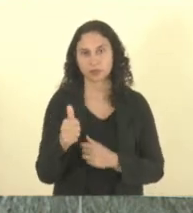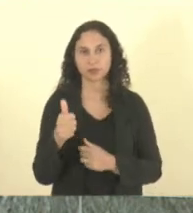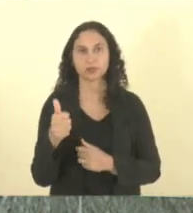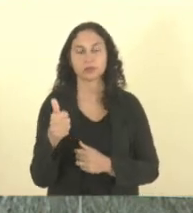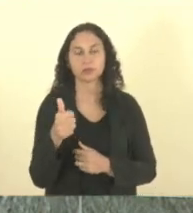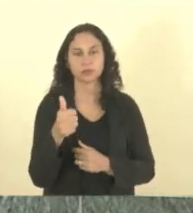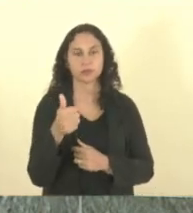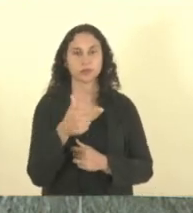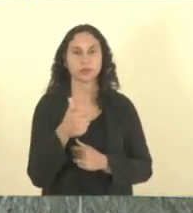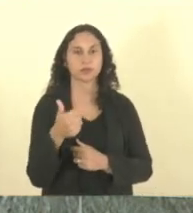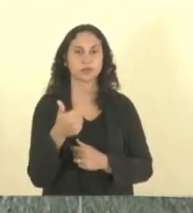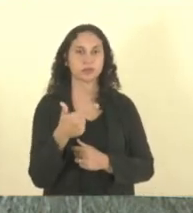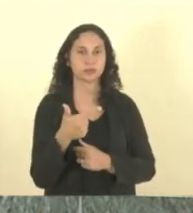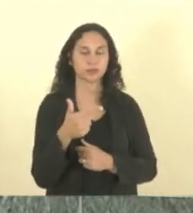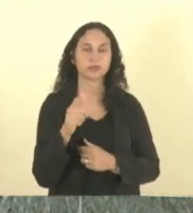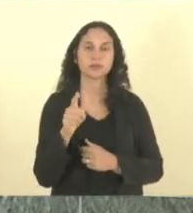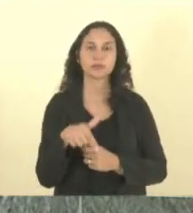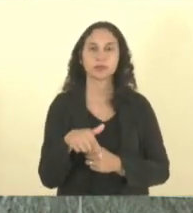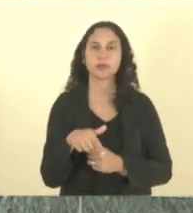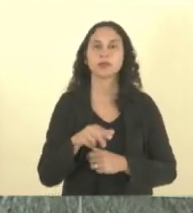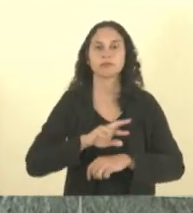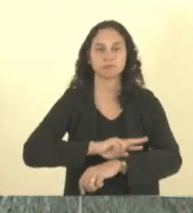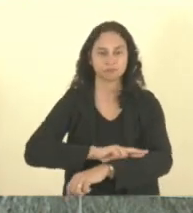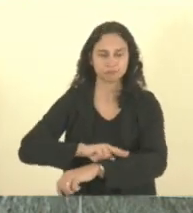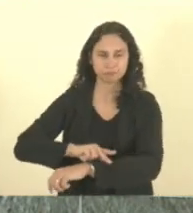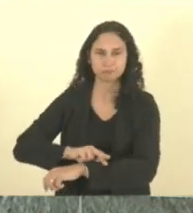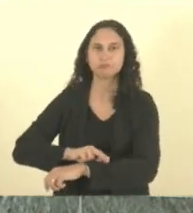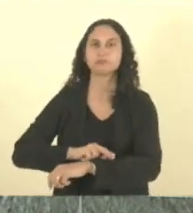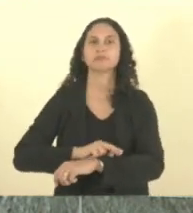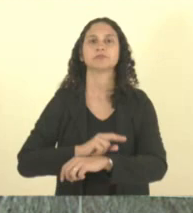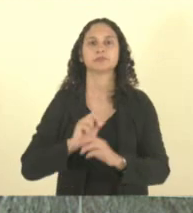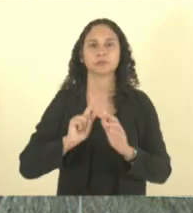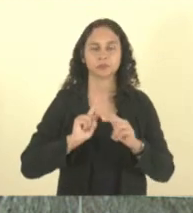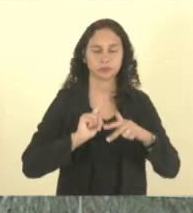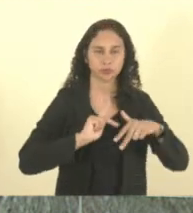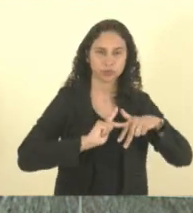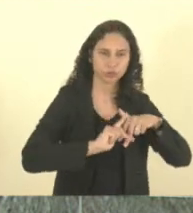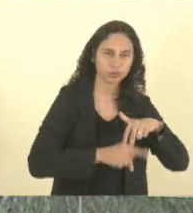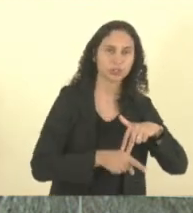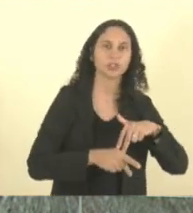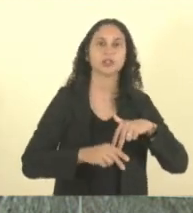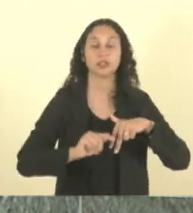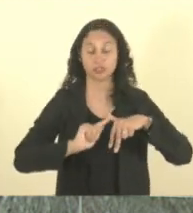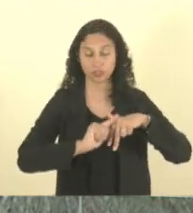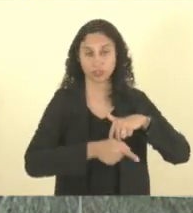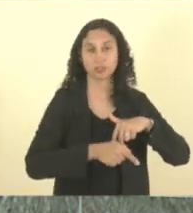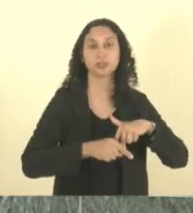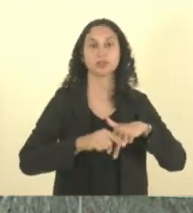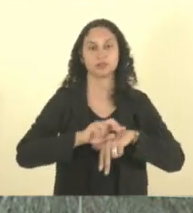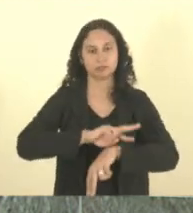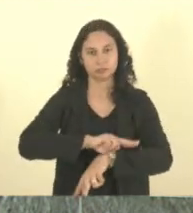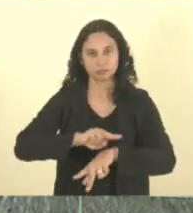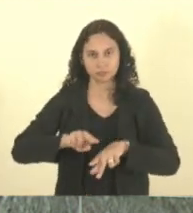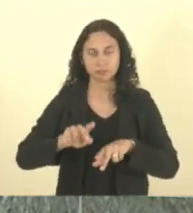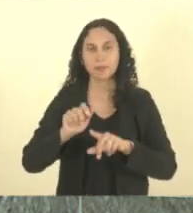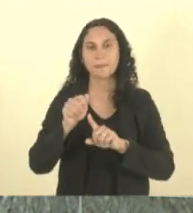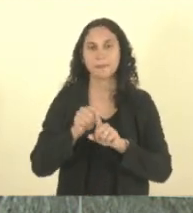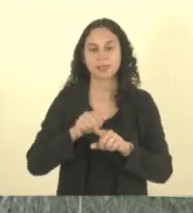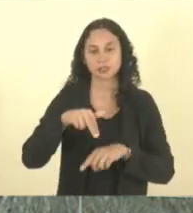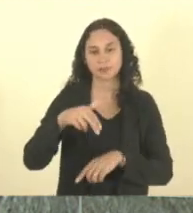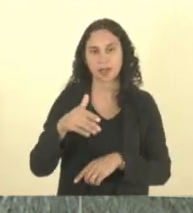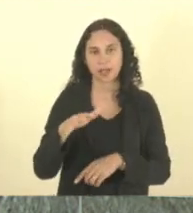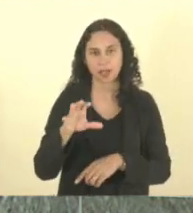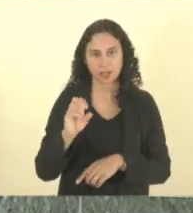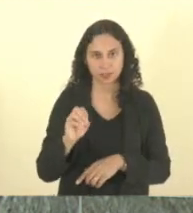Semana Estadual de Enfrentamento à Violência Pública de Gênero e Raça, a ser comemorada anualmente no período compreendido entre 8 e 14 do mês de março, caminhando a